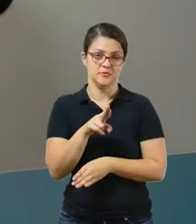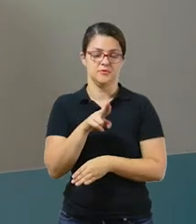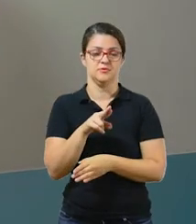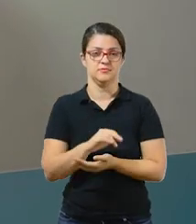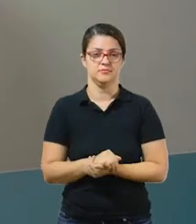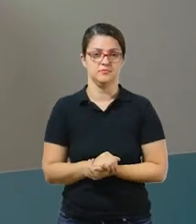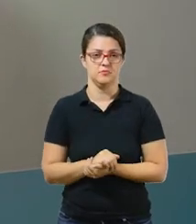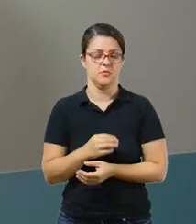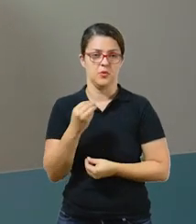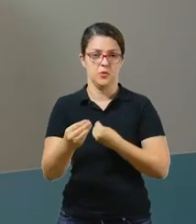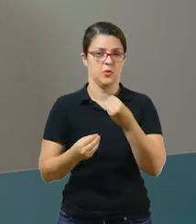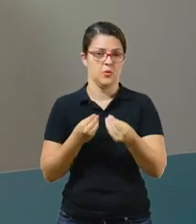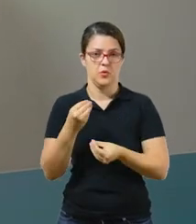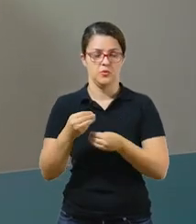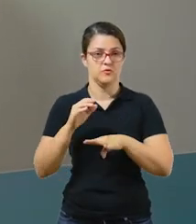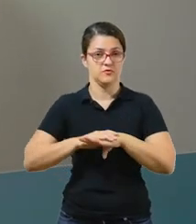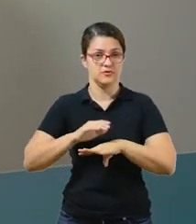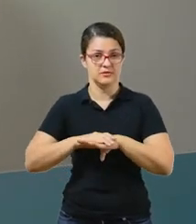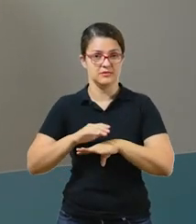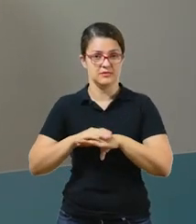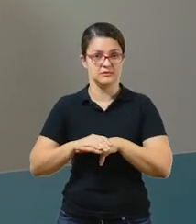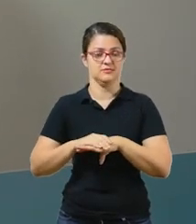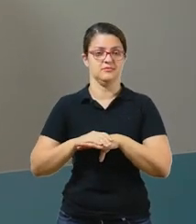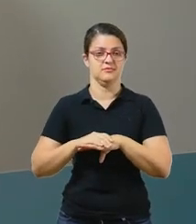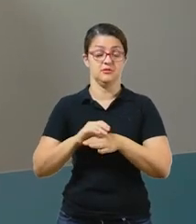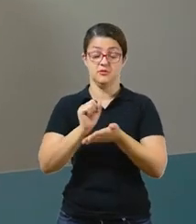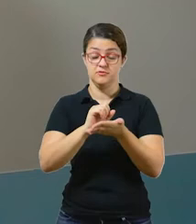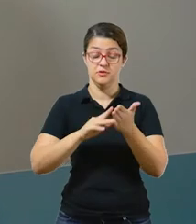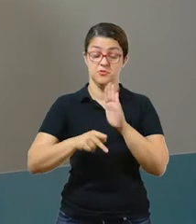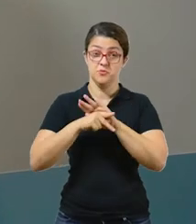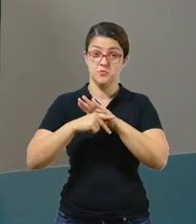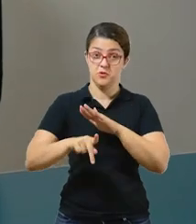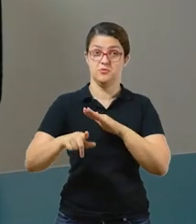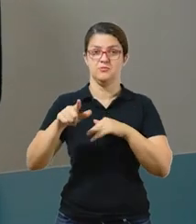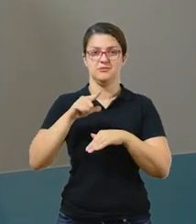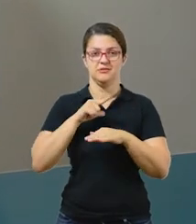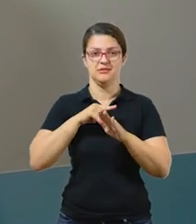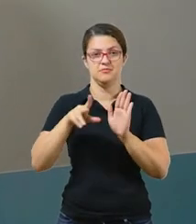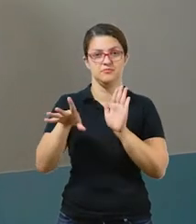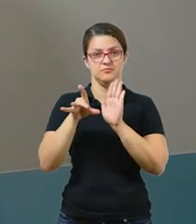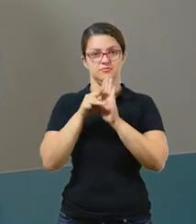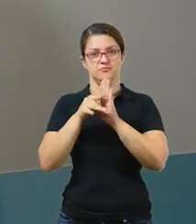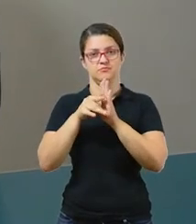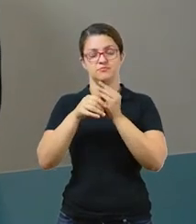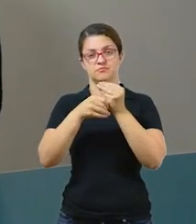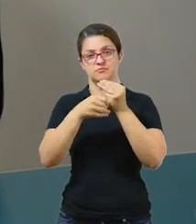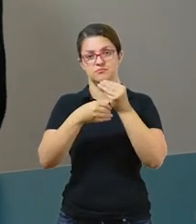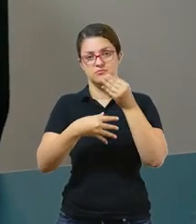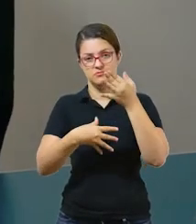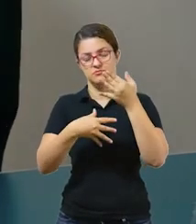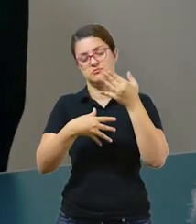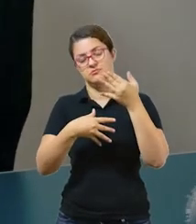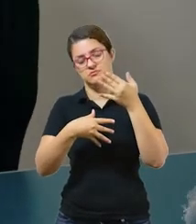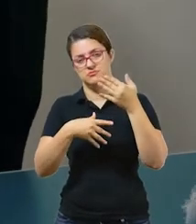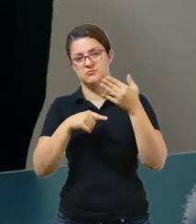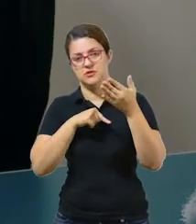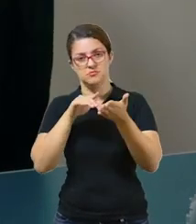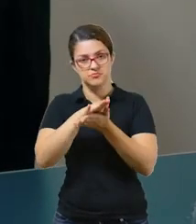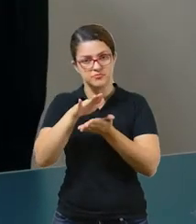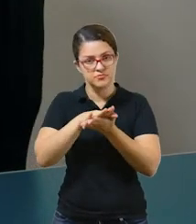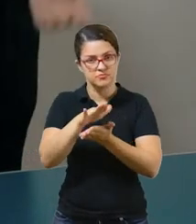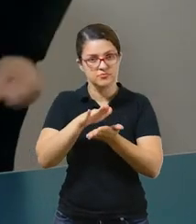isso utilizando os anexos da própria lição de casa, que tem cédula sem valor para serem